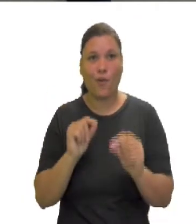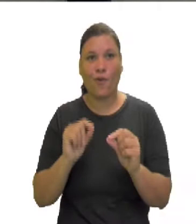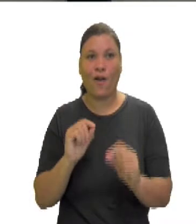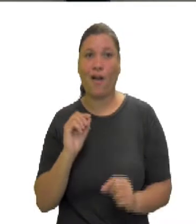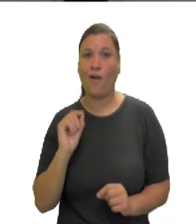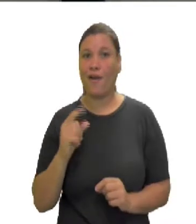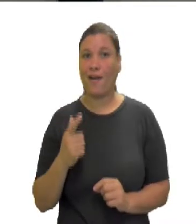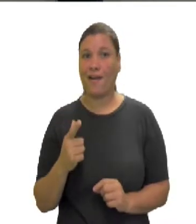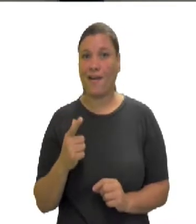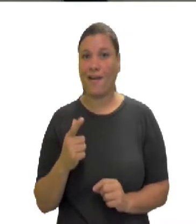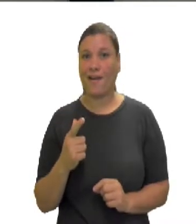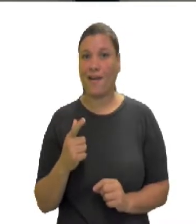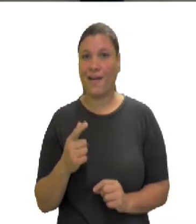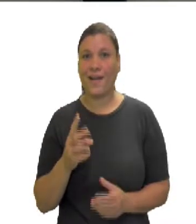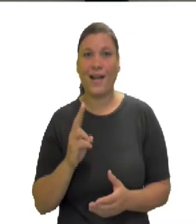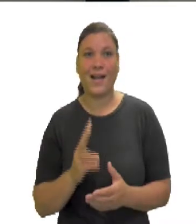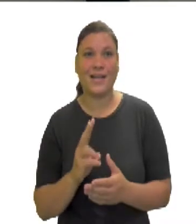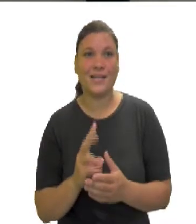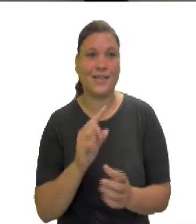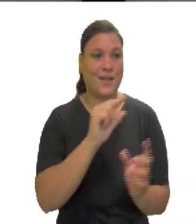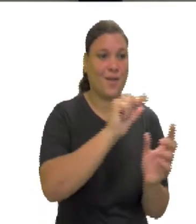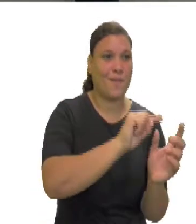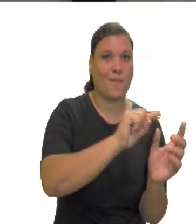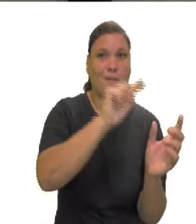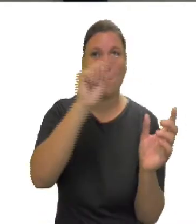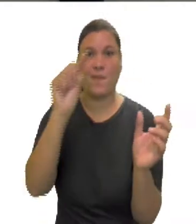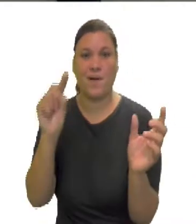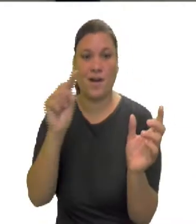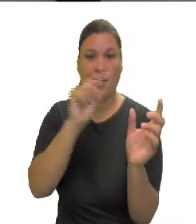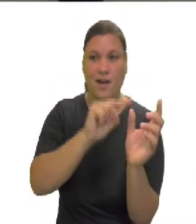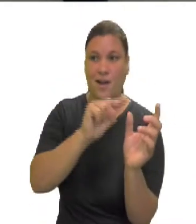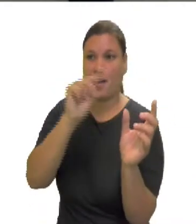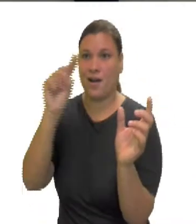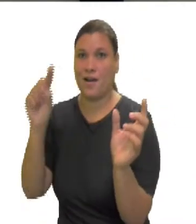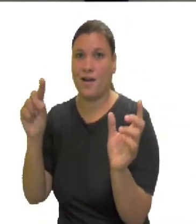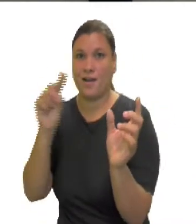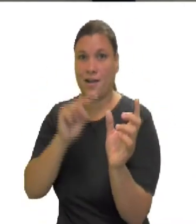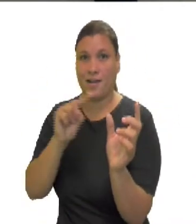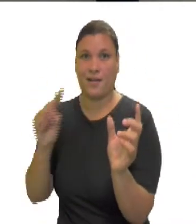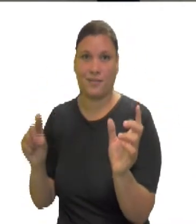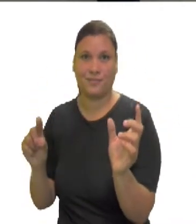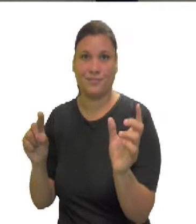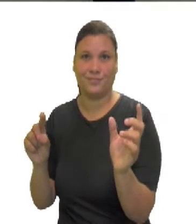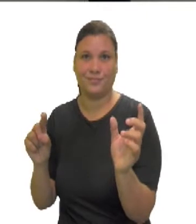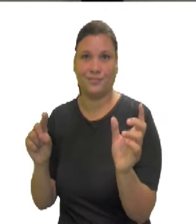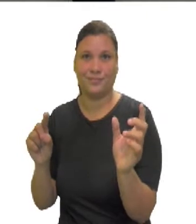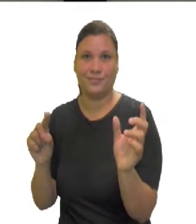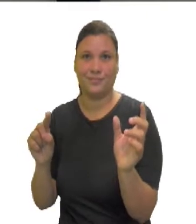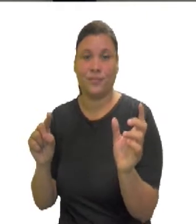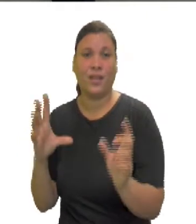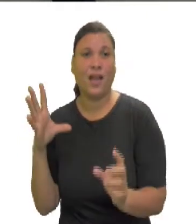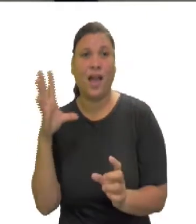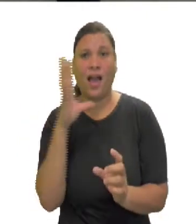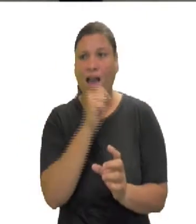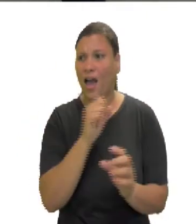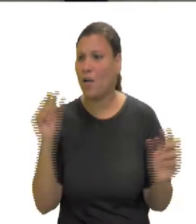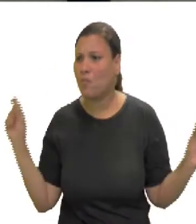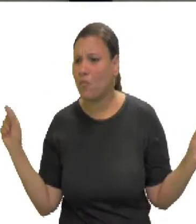essa expressão, não é necessário fatorar, basta aplicar a regra de produtos notáveis.